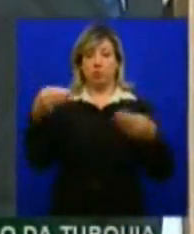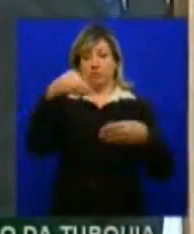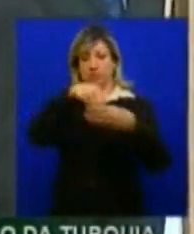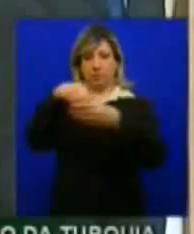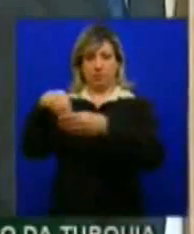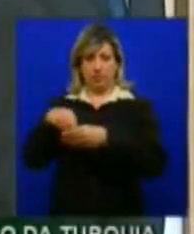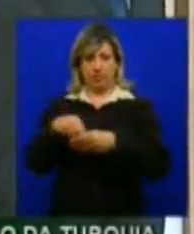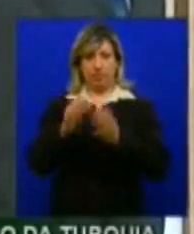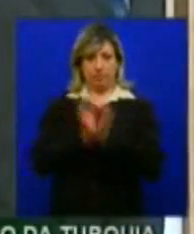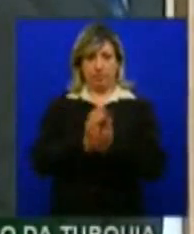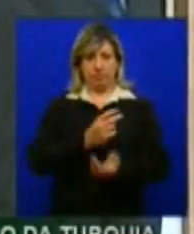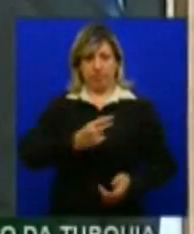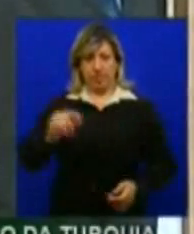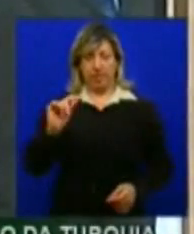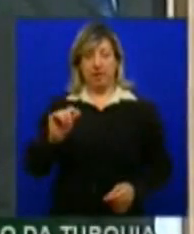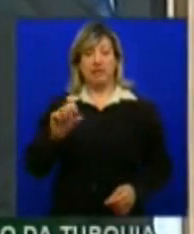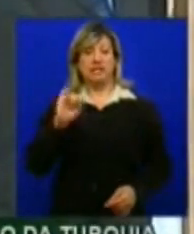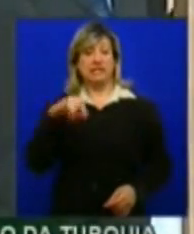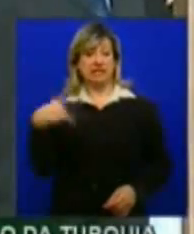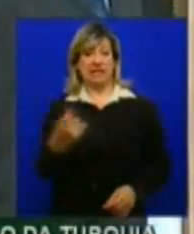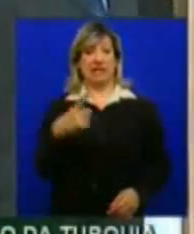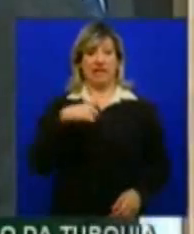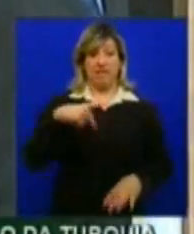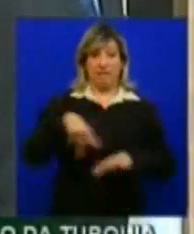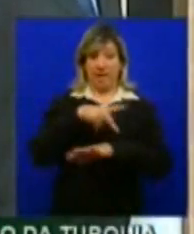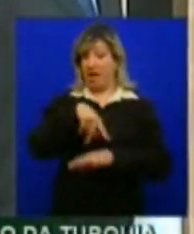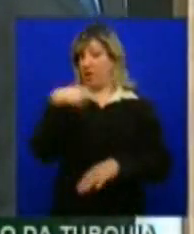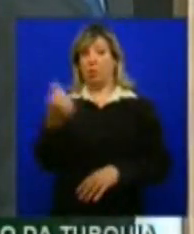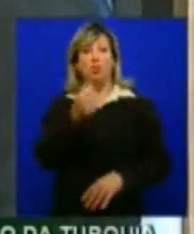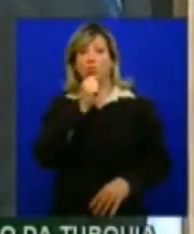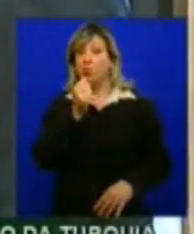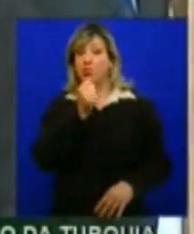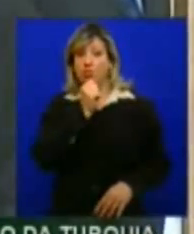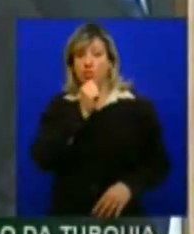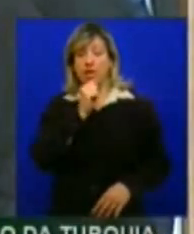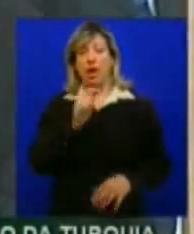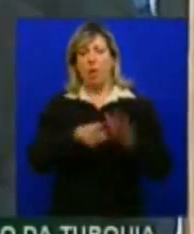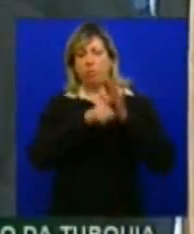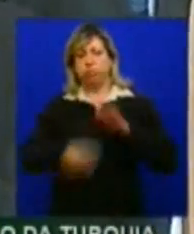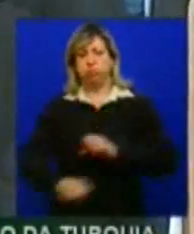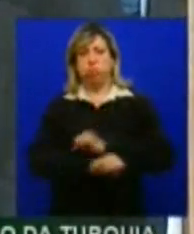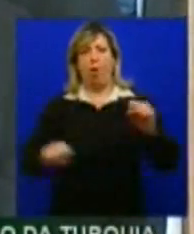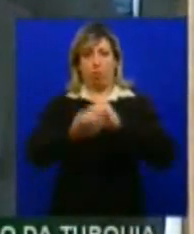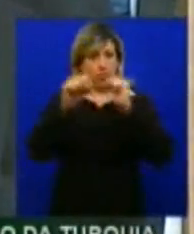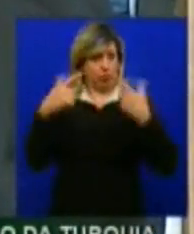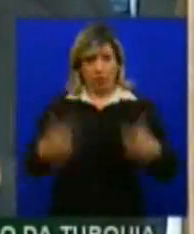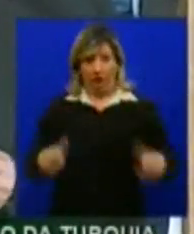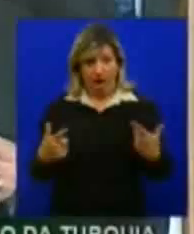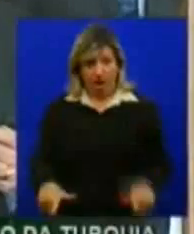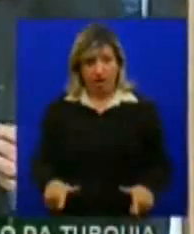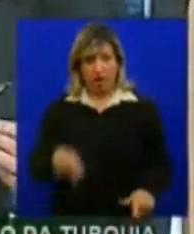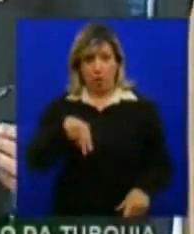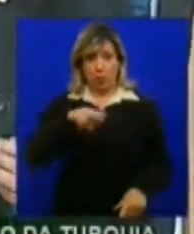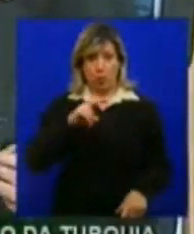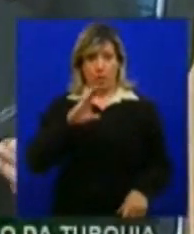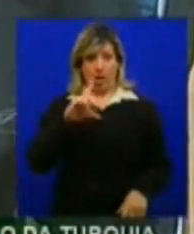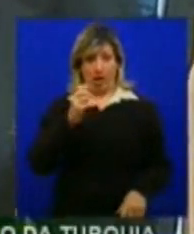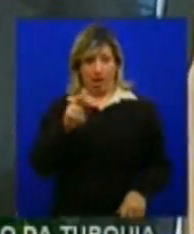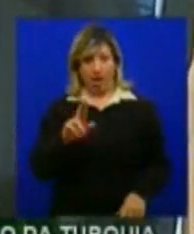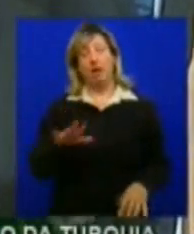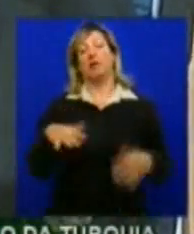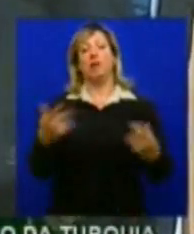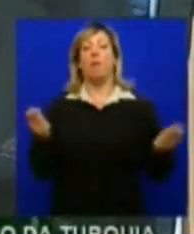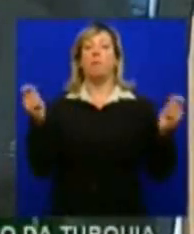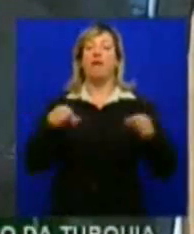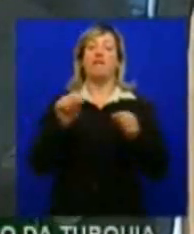tivessem países que não têm armas nucleares, possivelmente a possibilidade de